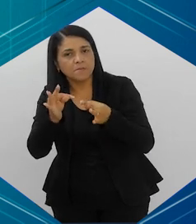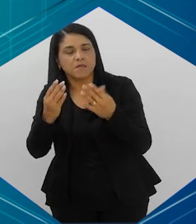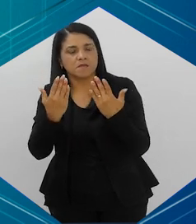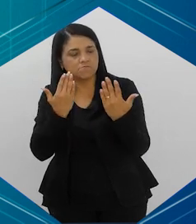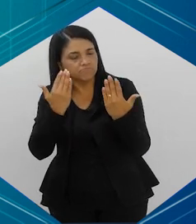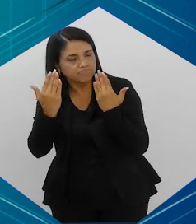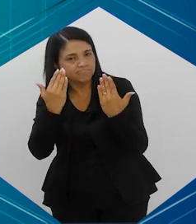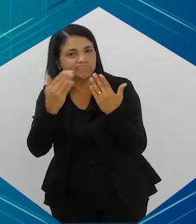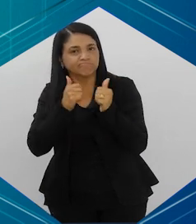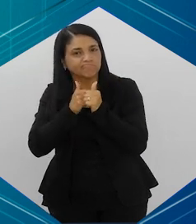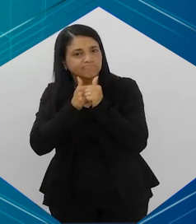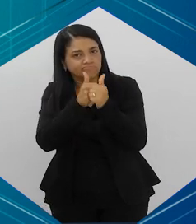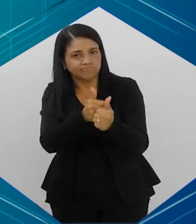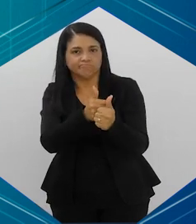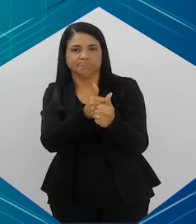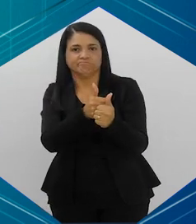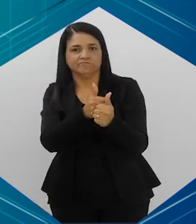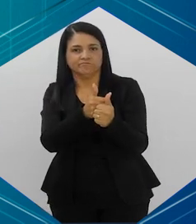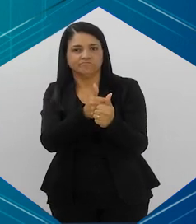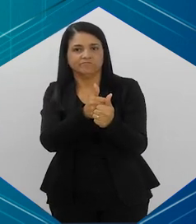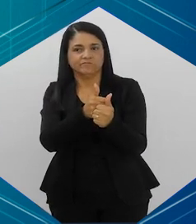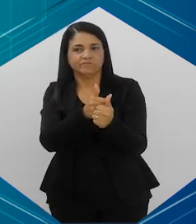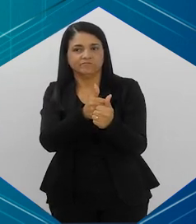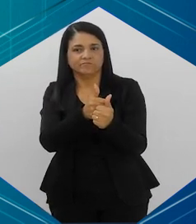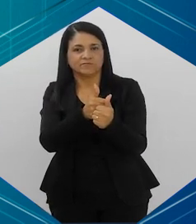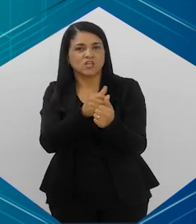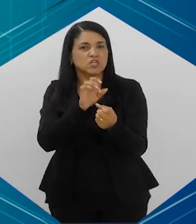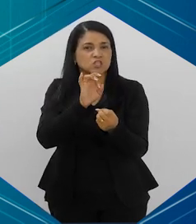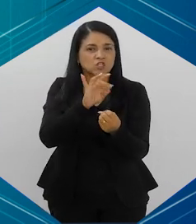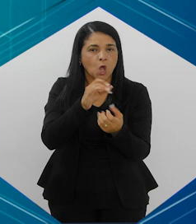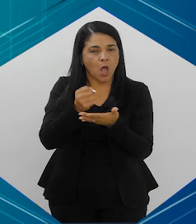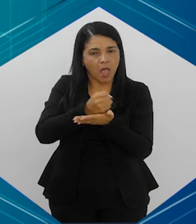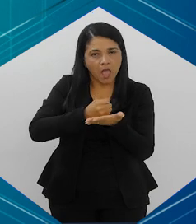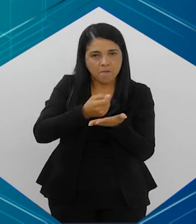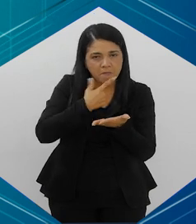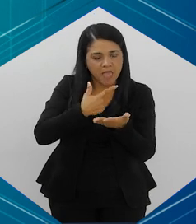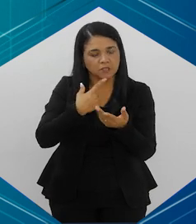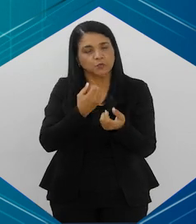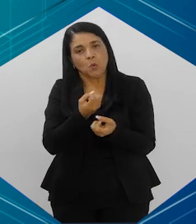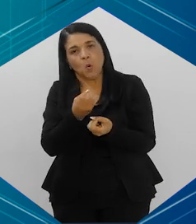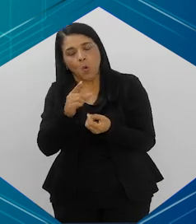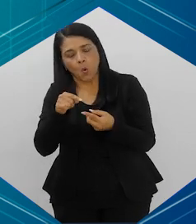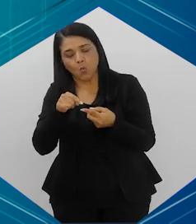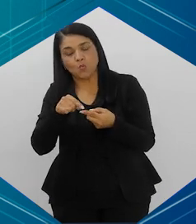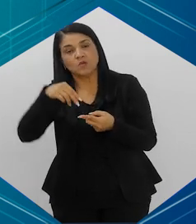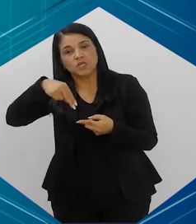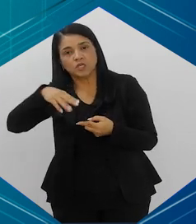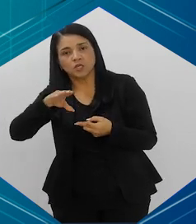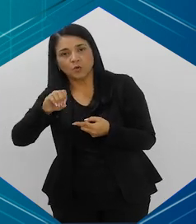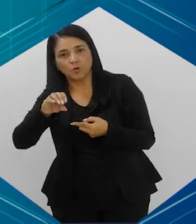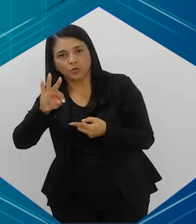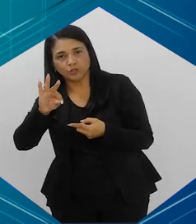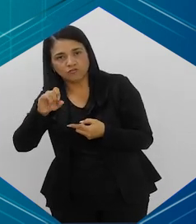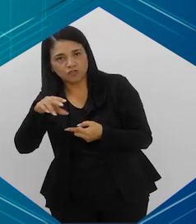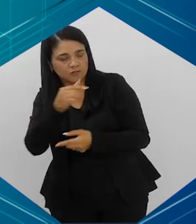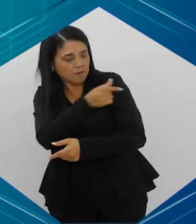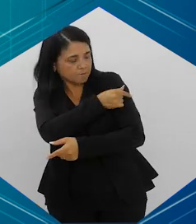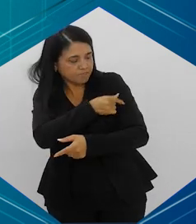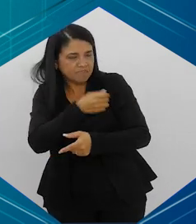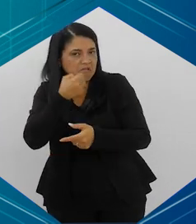se não fizer algum nível de acompanhamento só com a reposição de nicotina ou os medicamentos